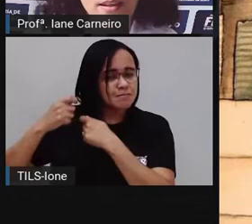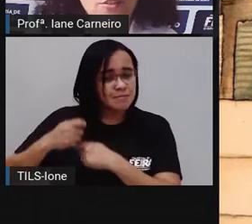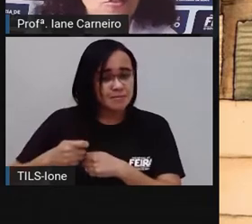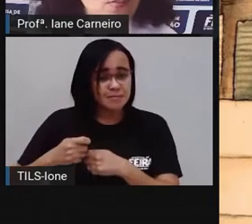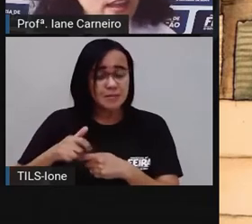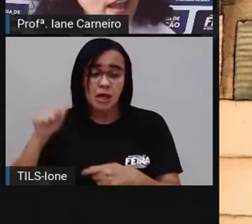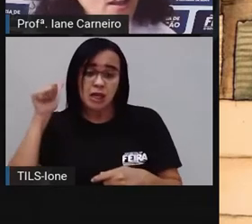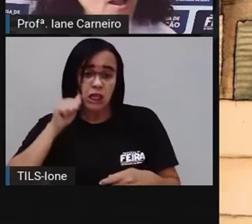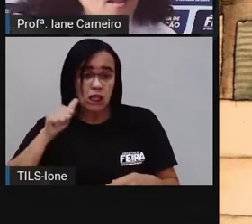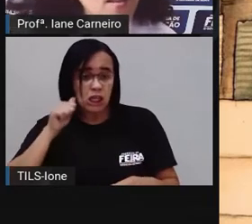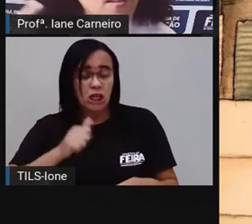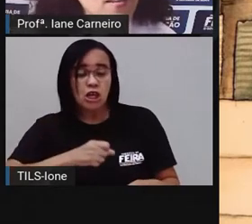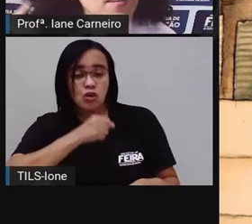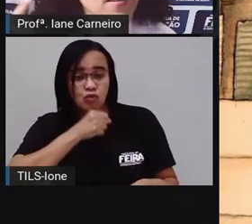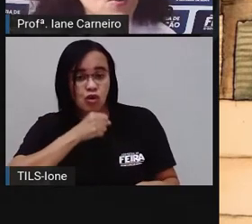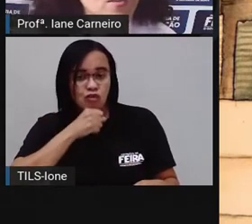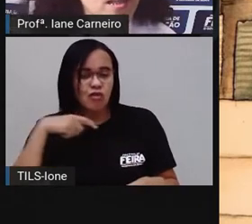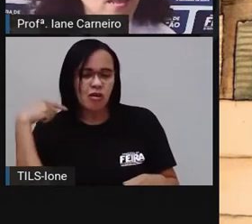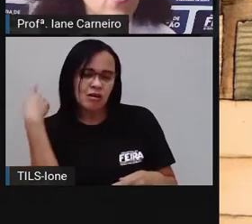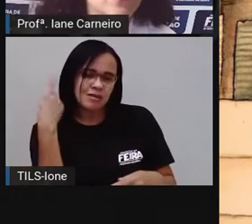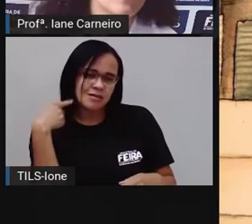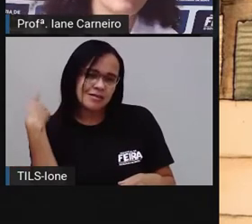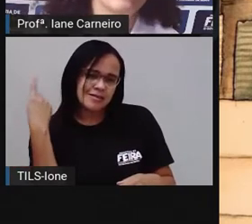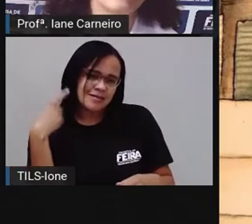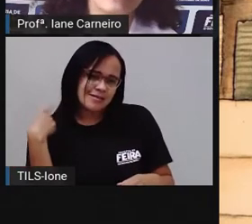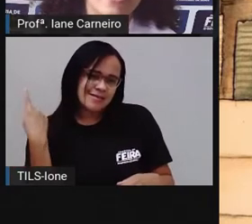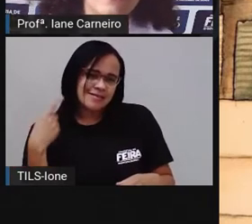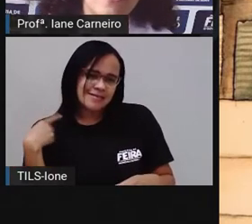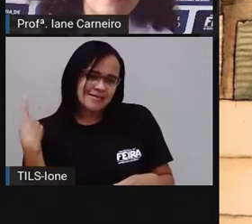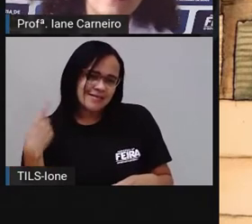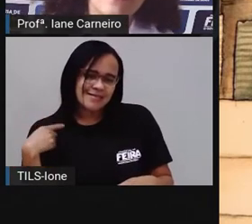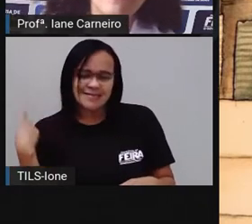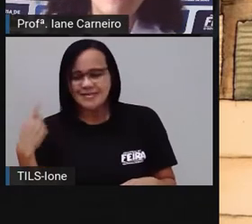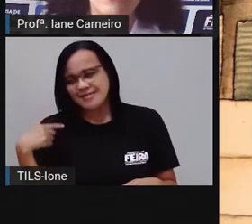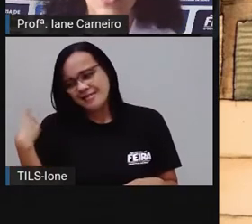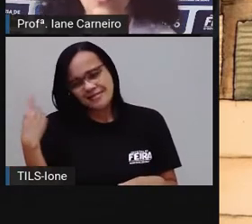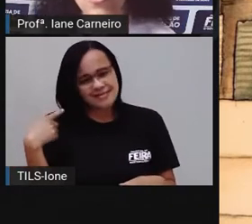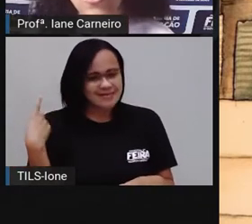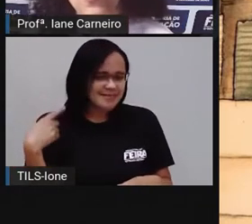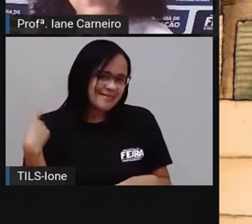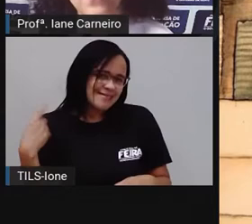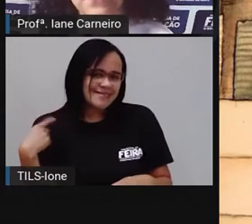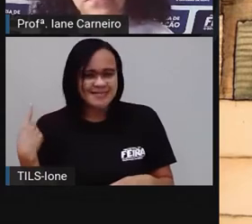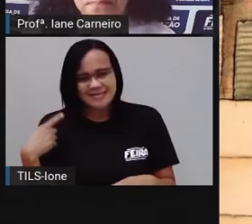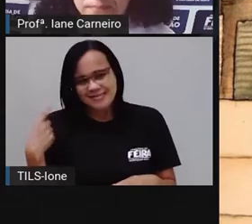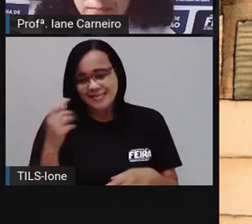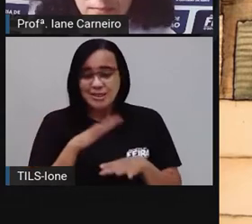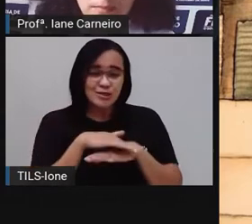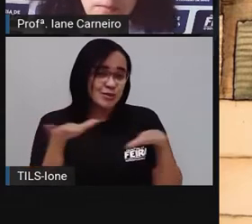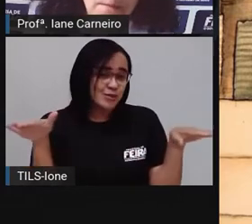saber de ficar enrolando os dedos nos cachinhos do avô Agostinho.